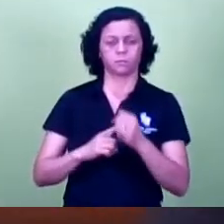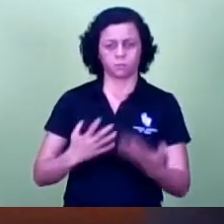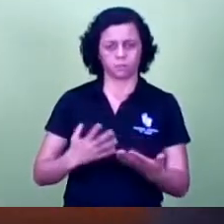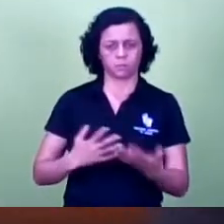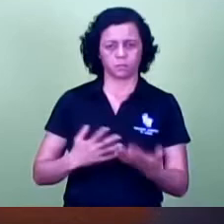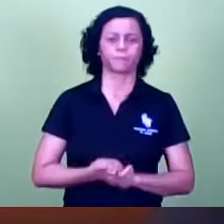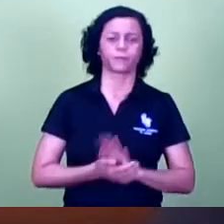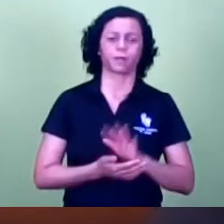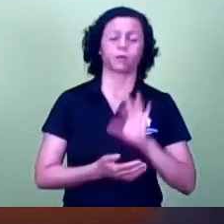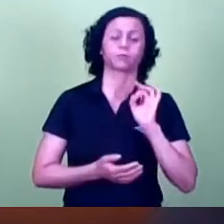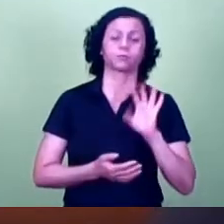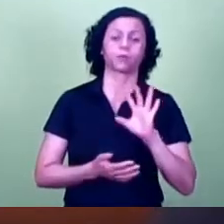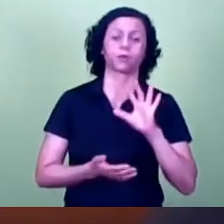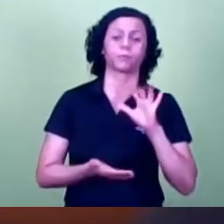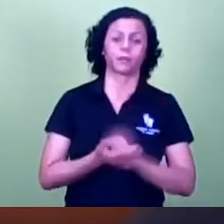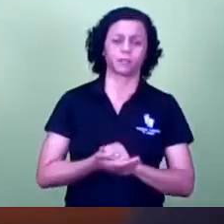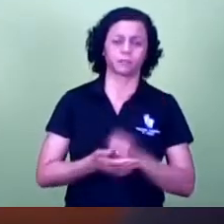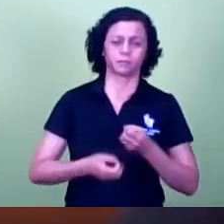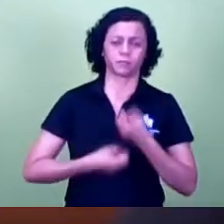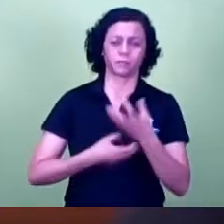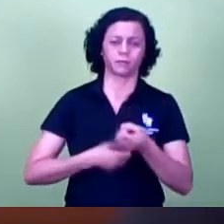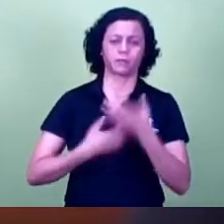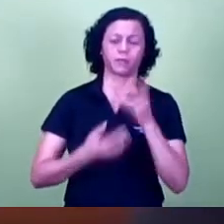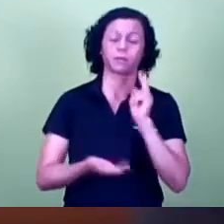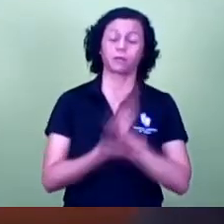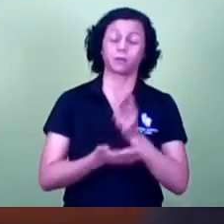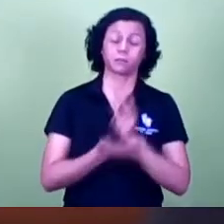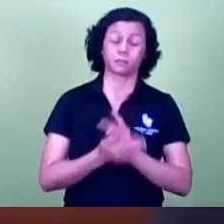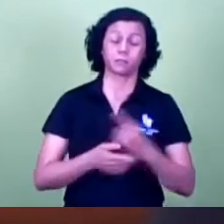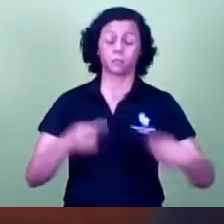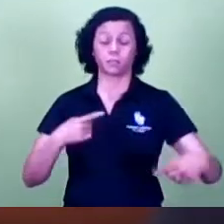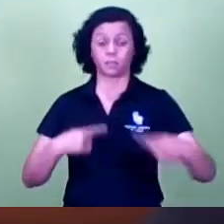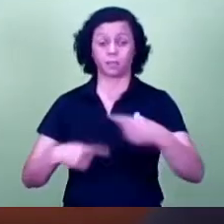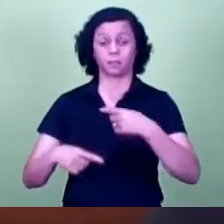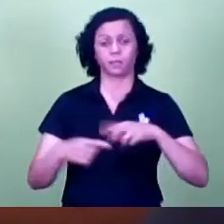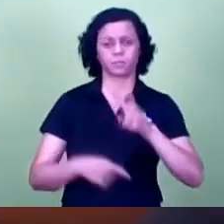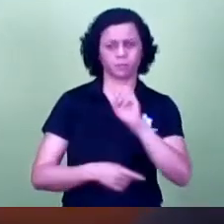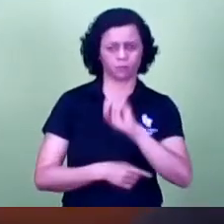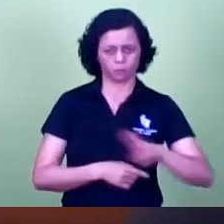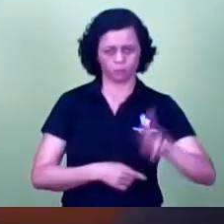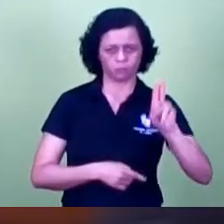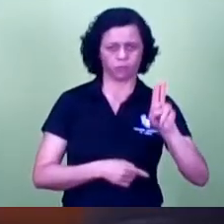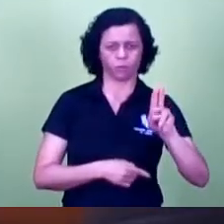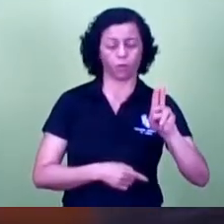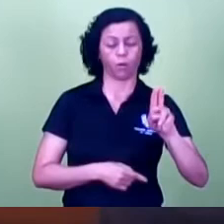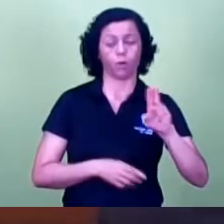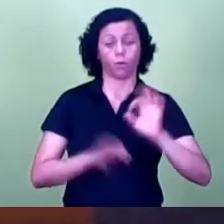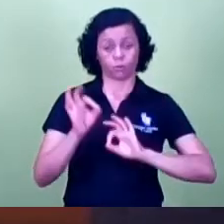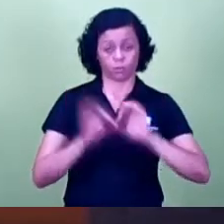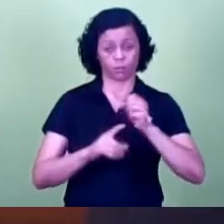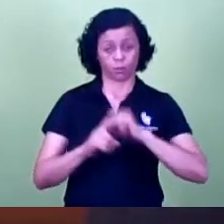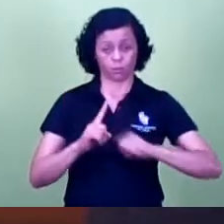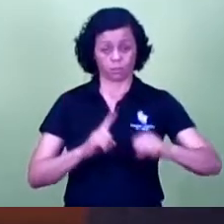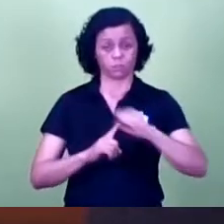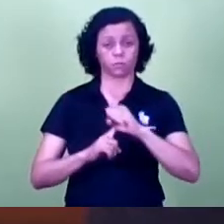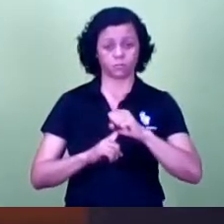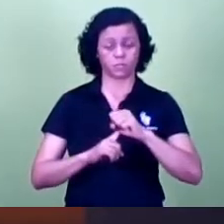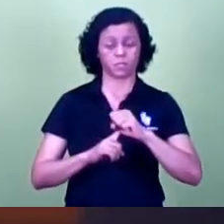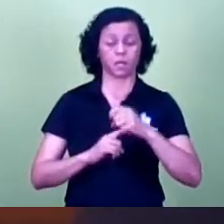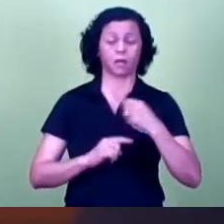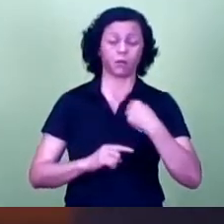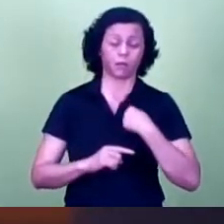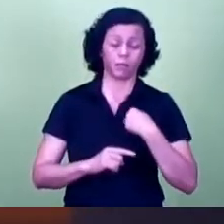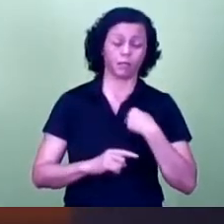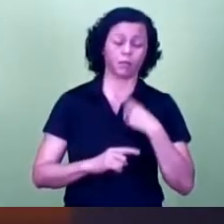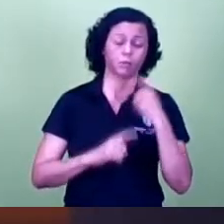registrar por isso eu sempre vou debater aqui aonde tiver essas organizações sociais eu tenho uma